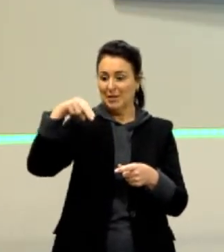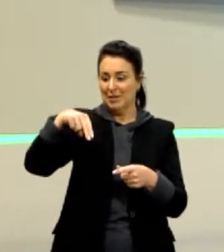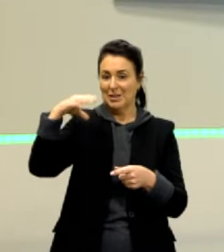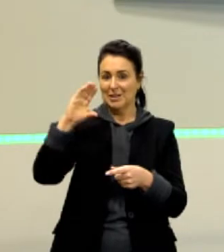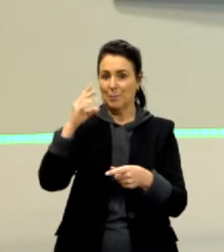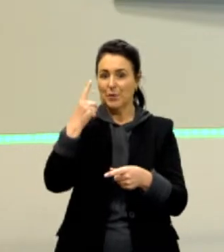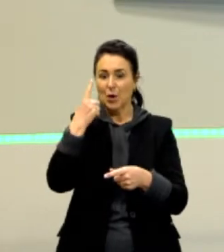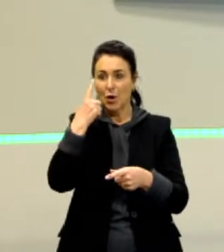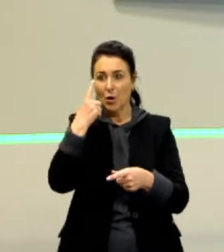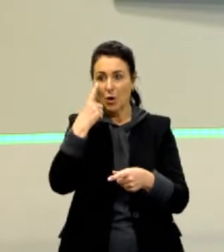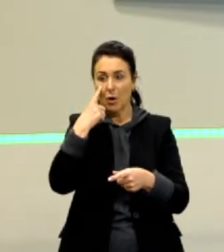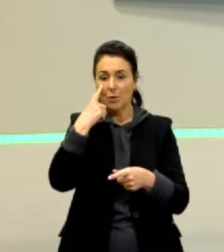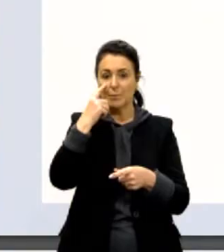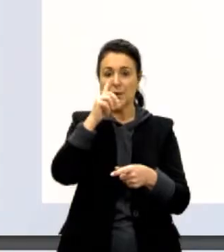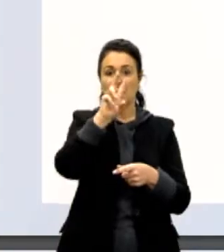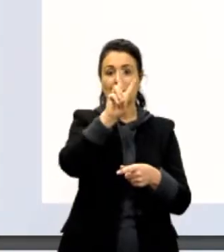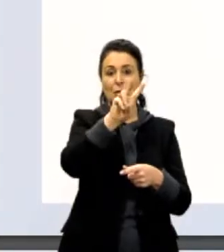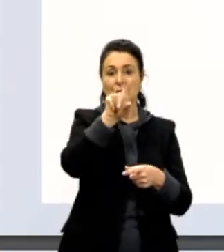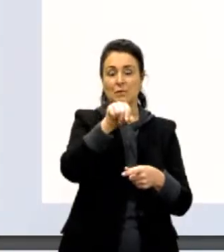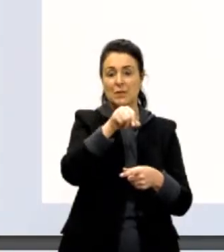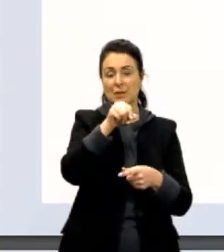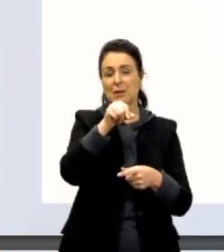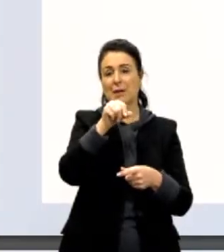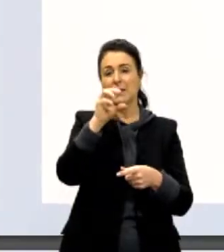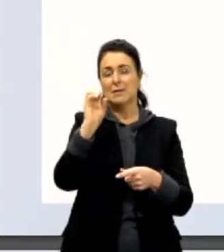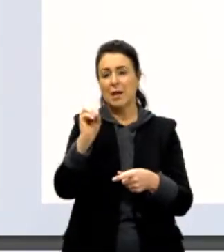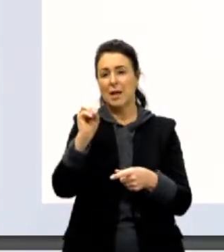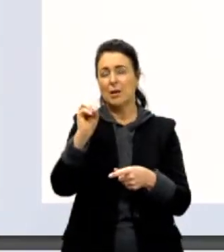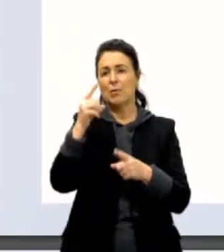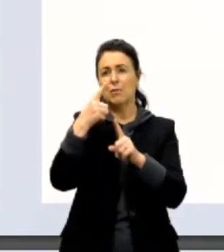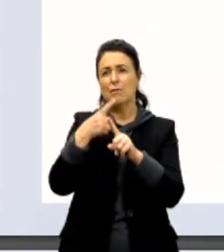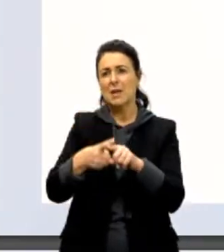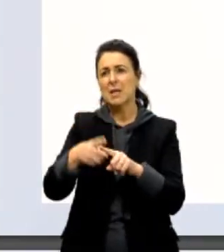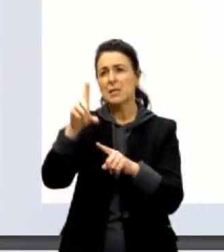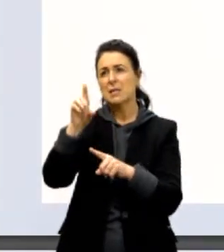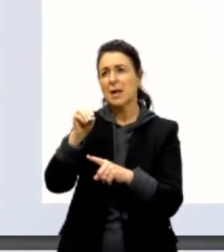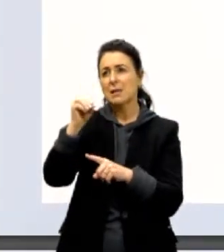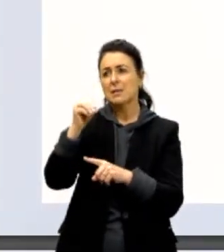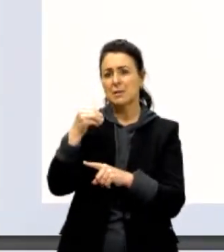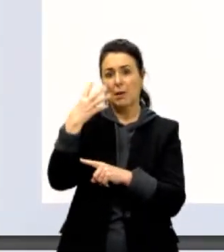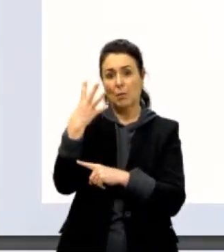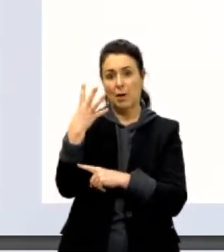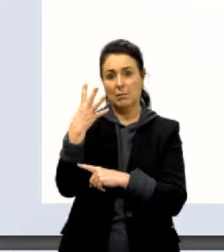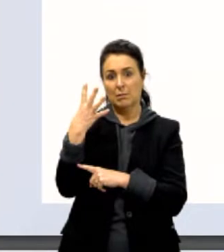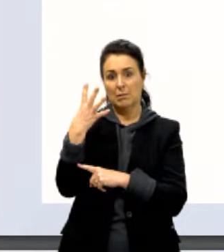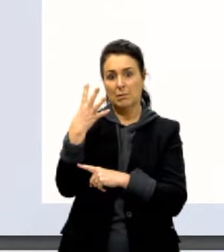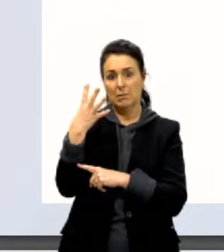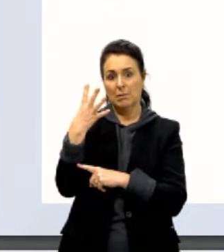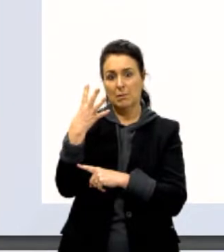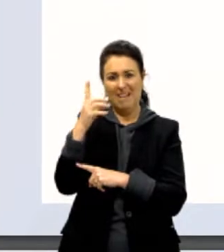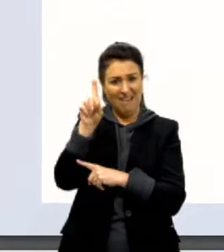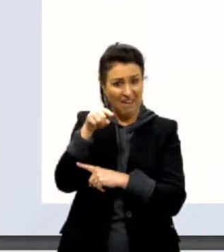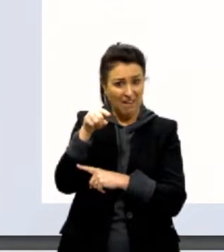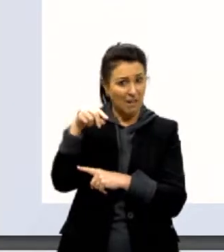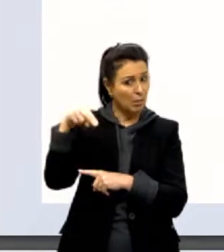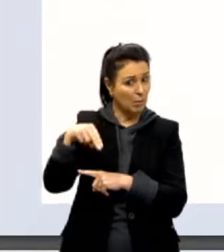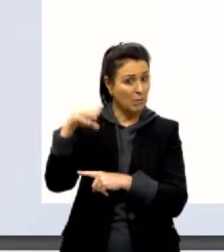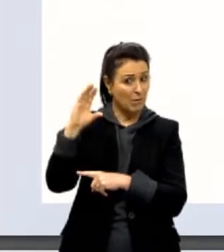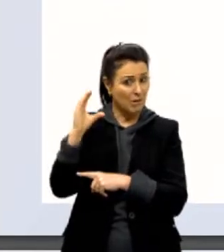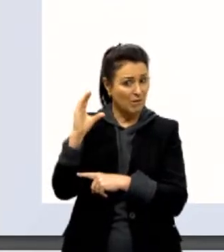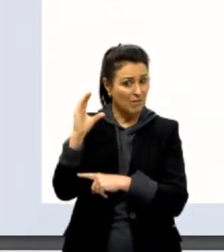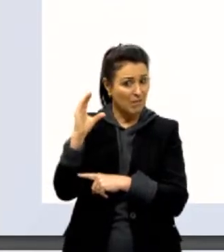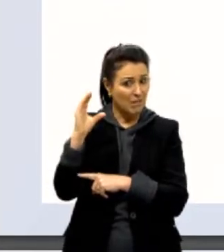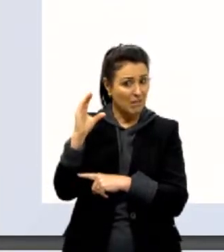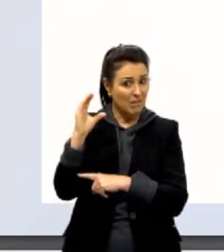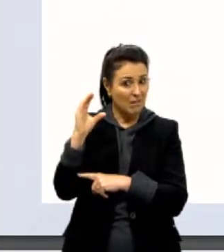aqui. 2,0 vezes 10 na 4. Isto é notação científica? Vamos ver. Vamos ver se satisfaz a